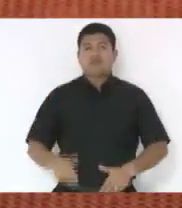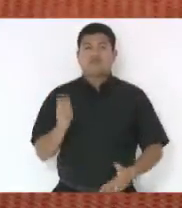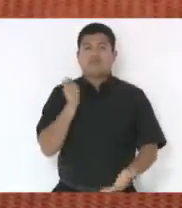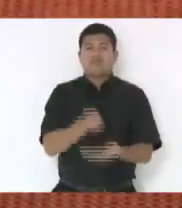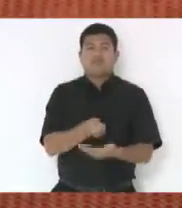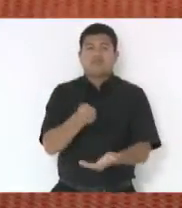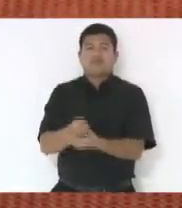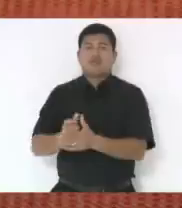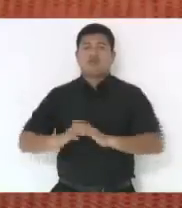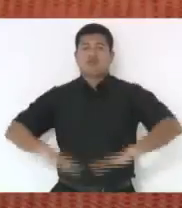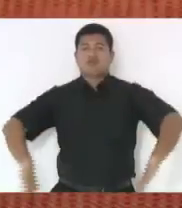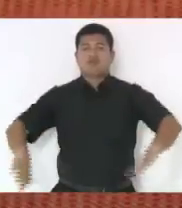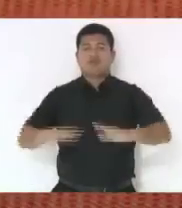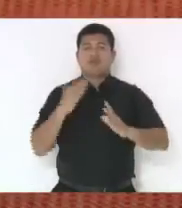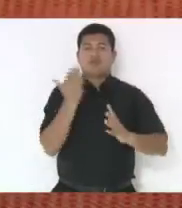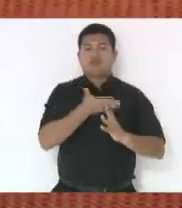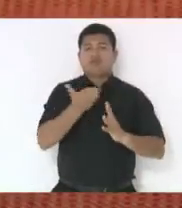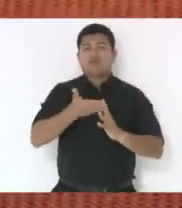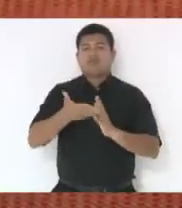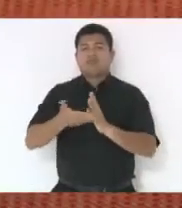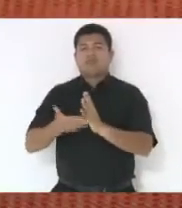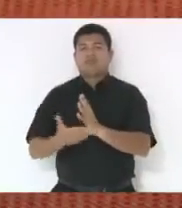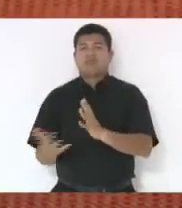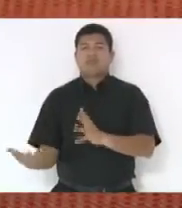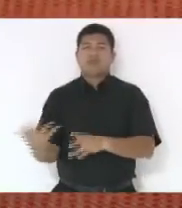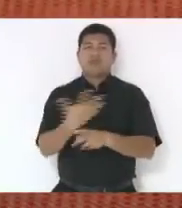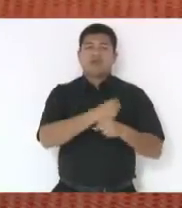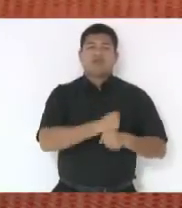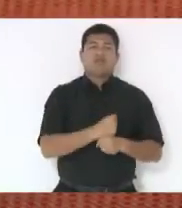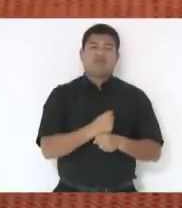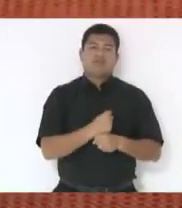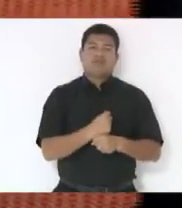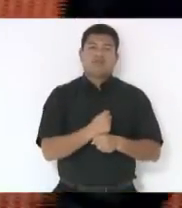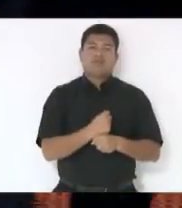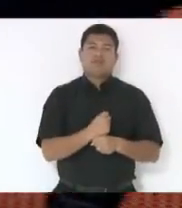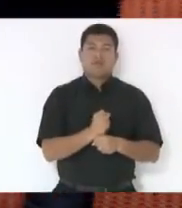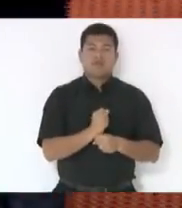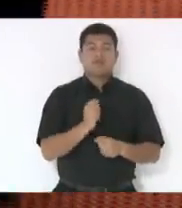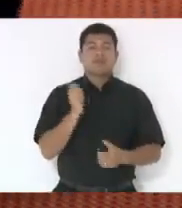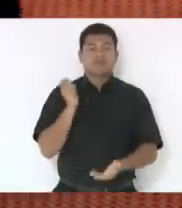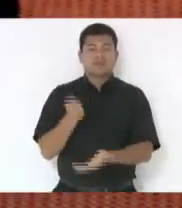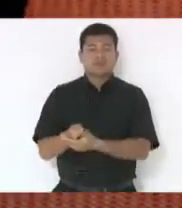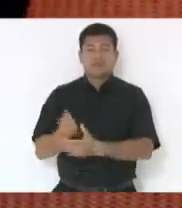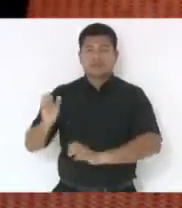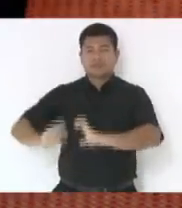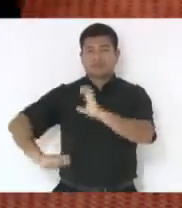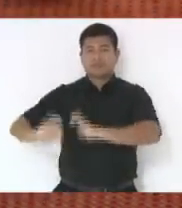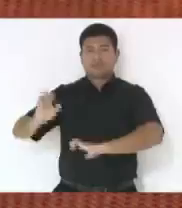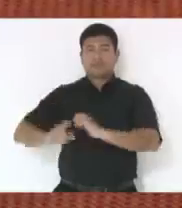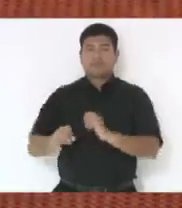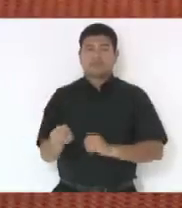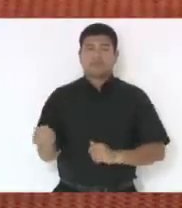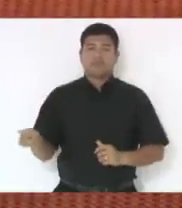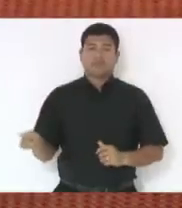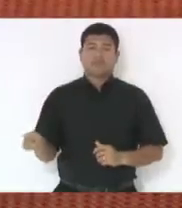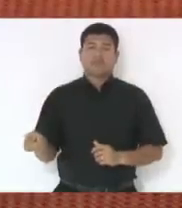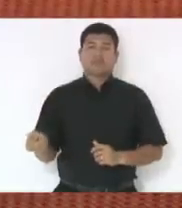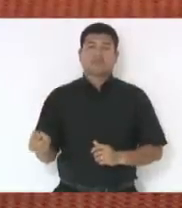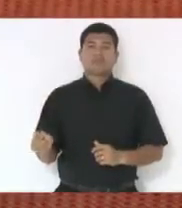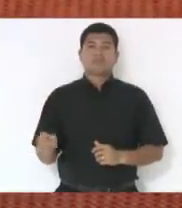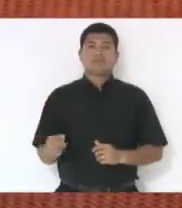todas as parcelas pagas pelas empresas que são